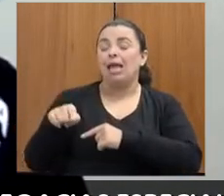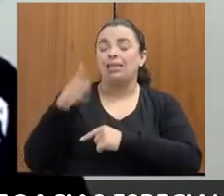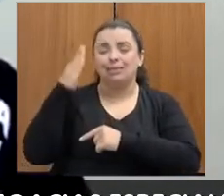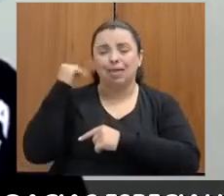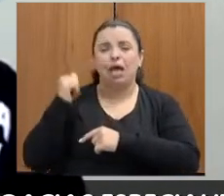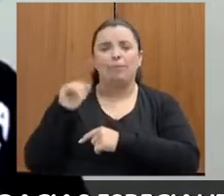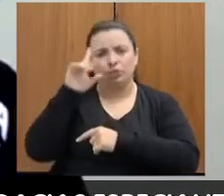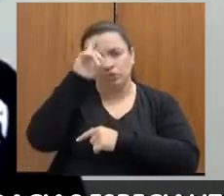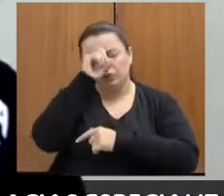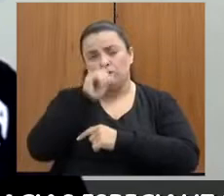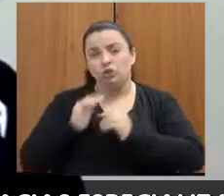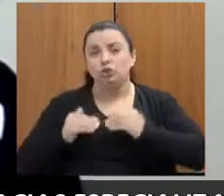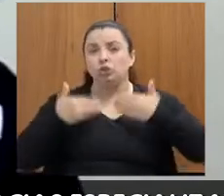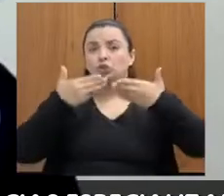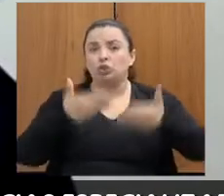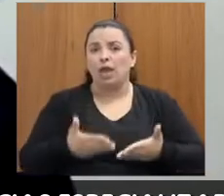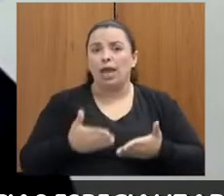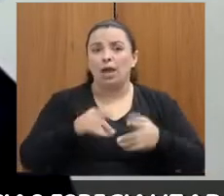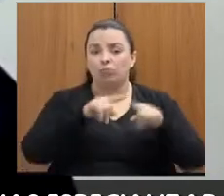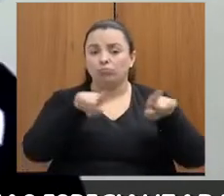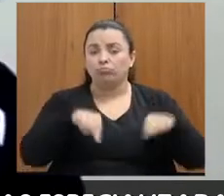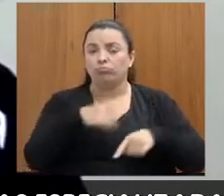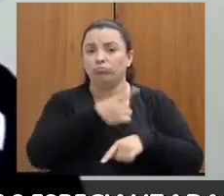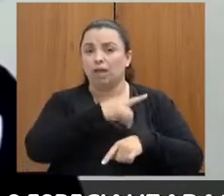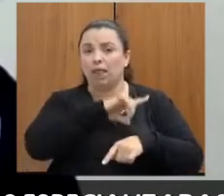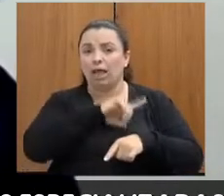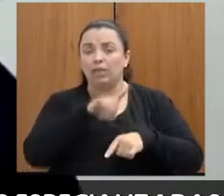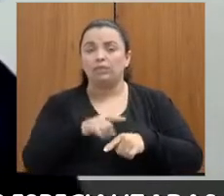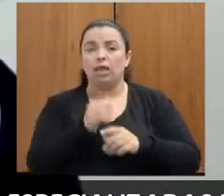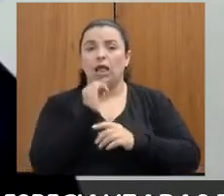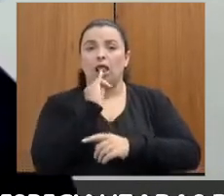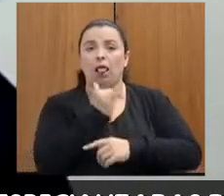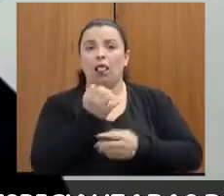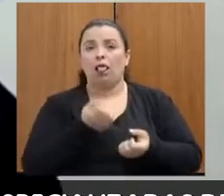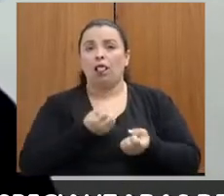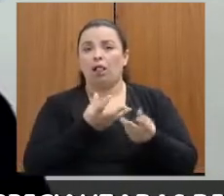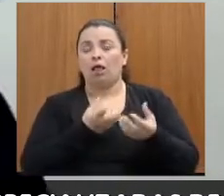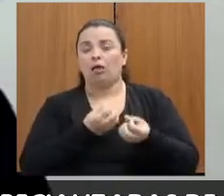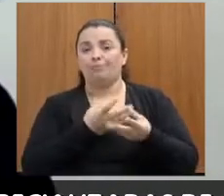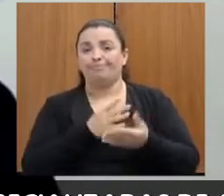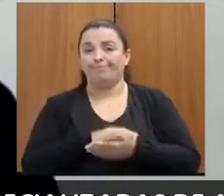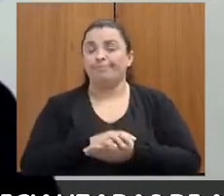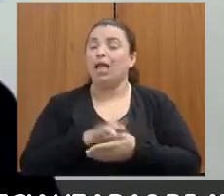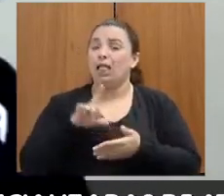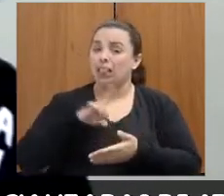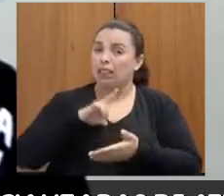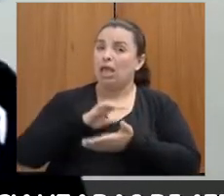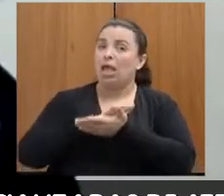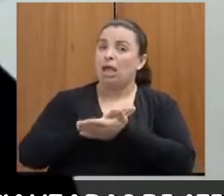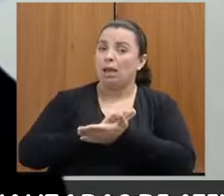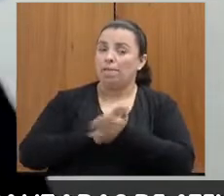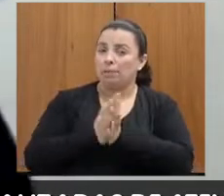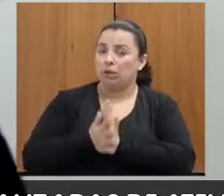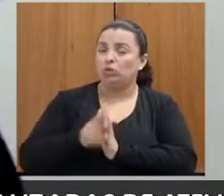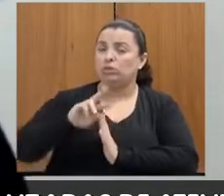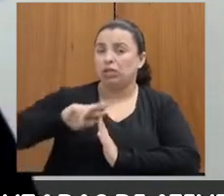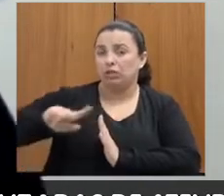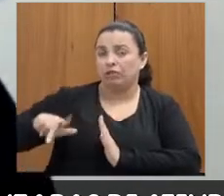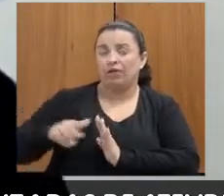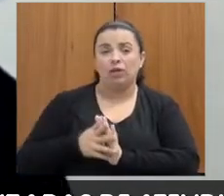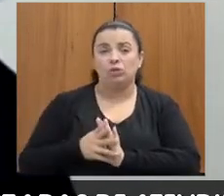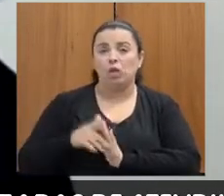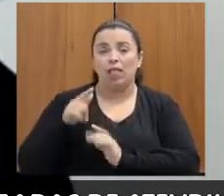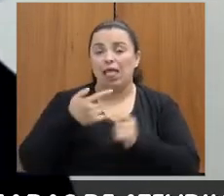Nós ainda temos o preconceito com a delegacia. A delegacia não é um ambiente que o cidadão de bem tem o costume de ir.